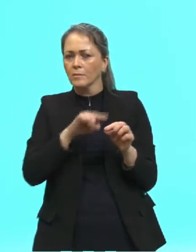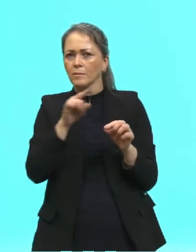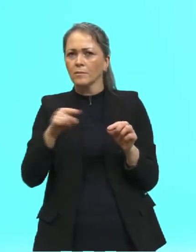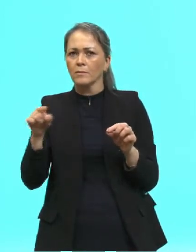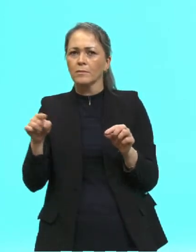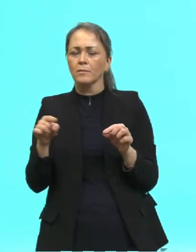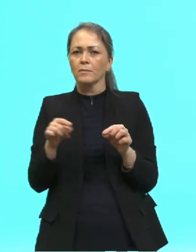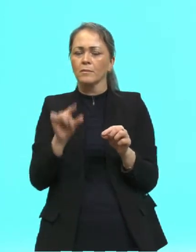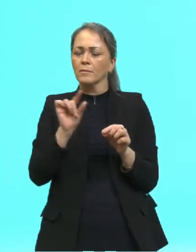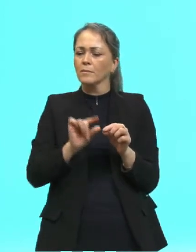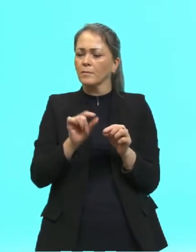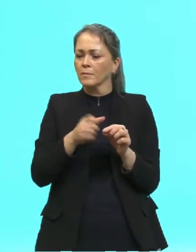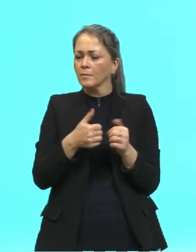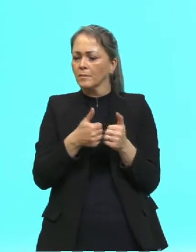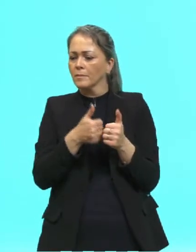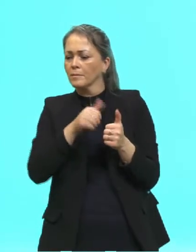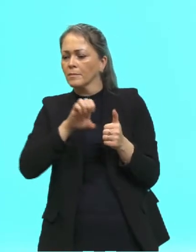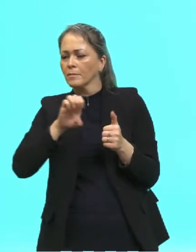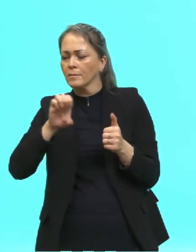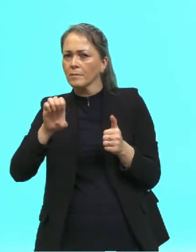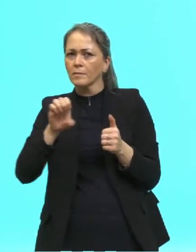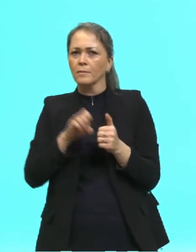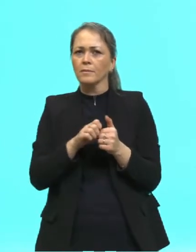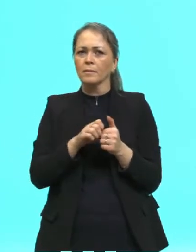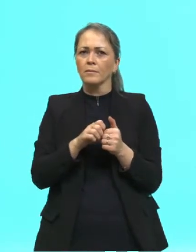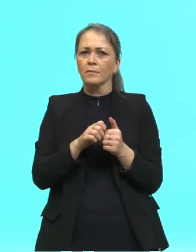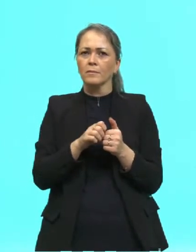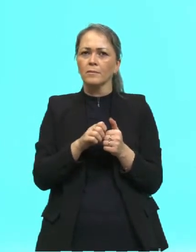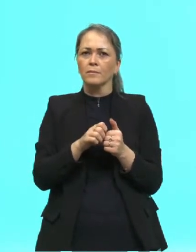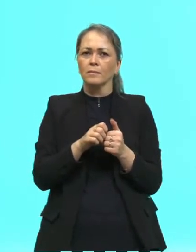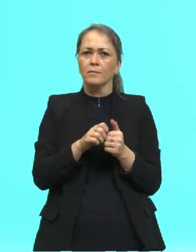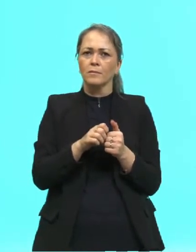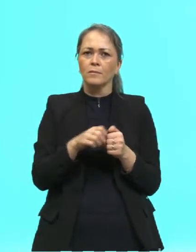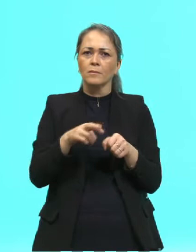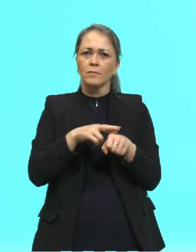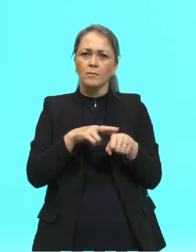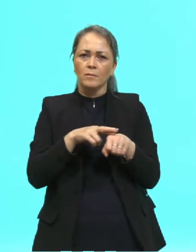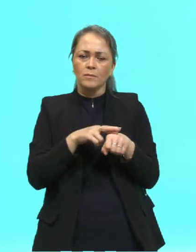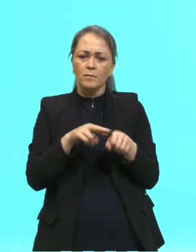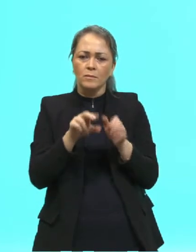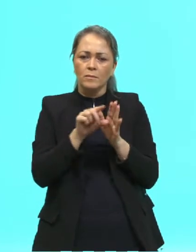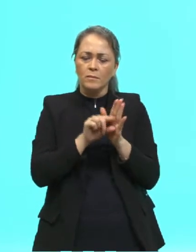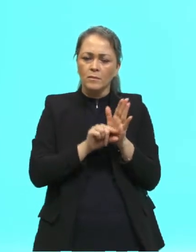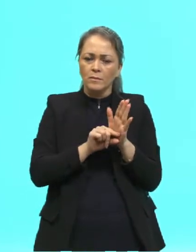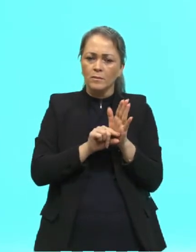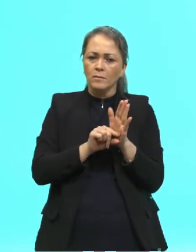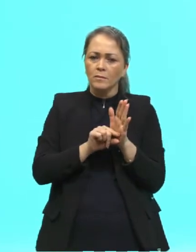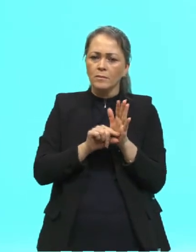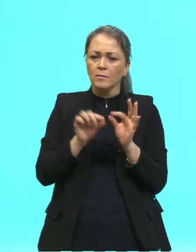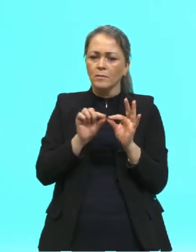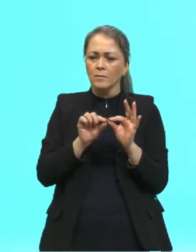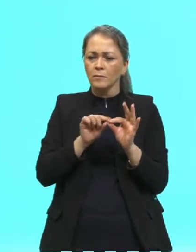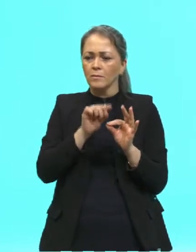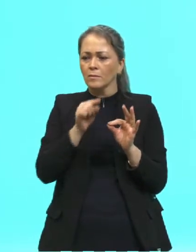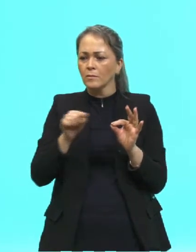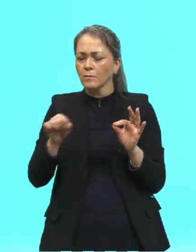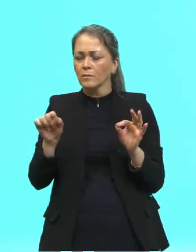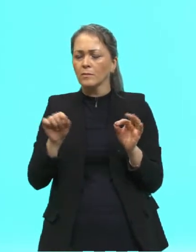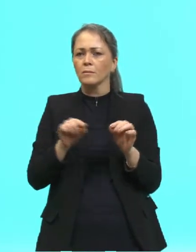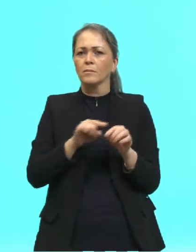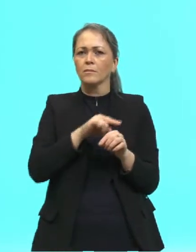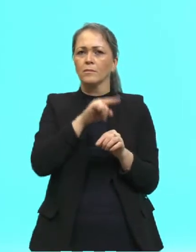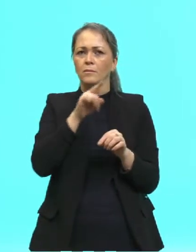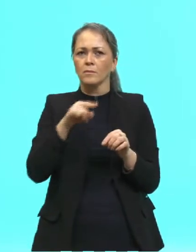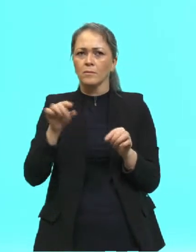esquerda. certo? Olha o violeta, lembra que aqui o violeta é o menor comprimento de onda, então quanto maior a temperatura,